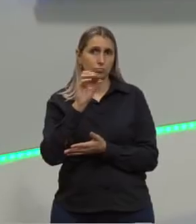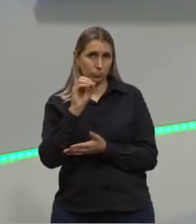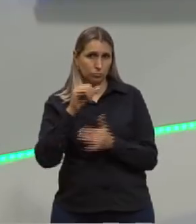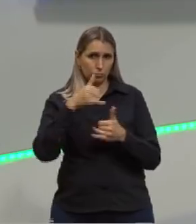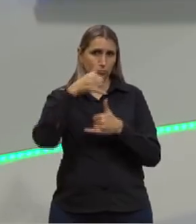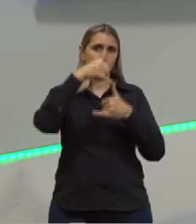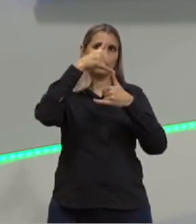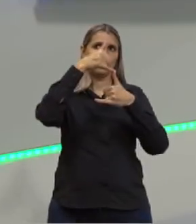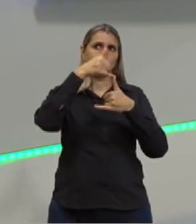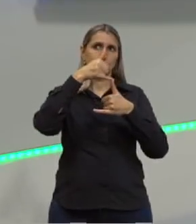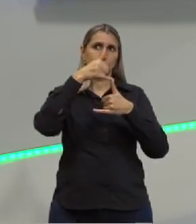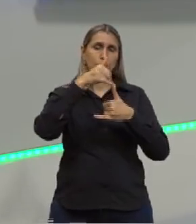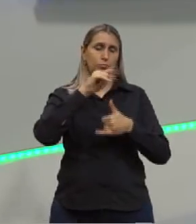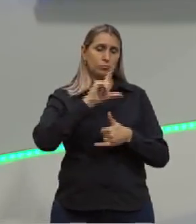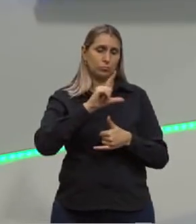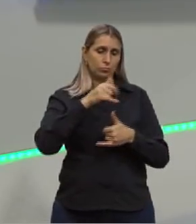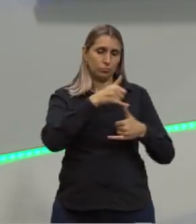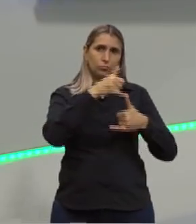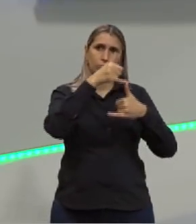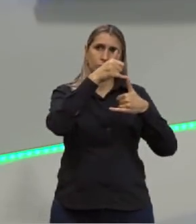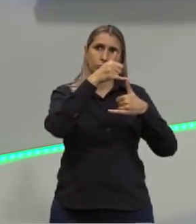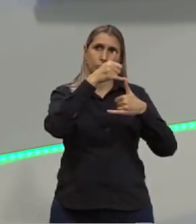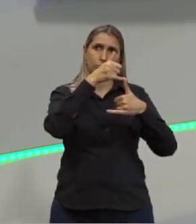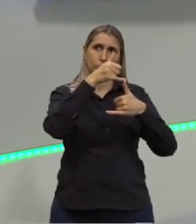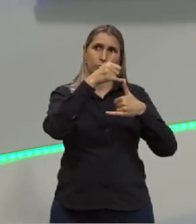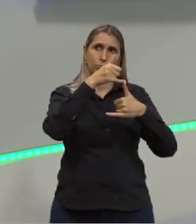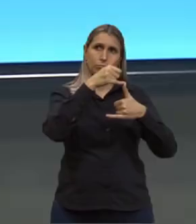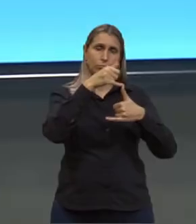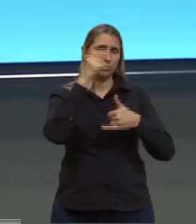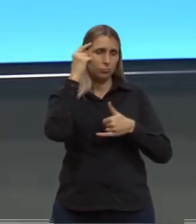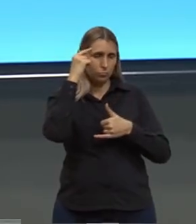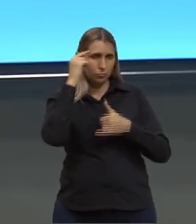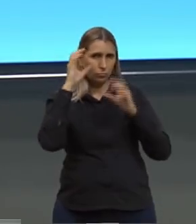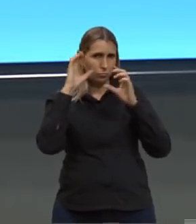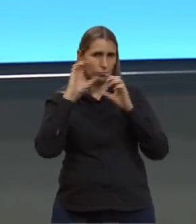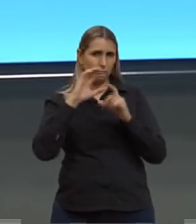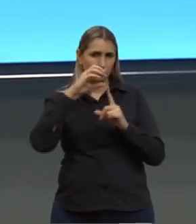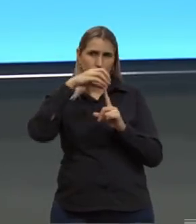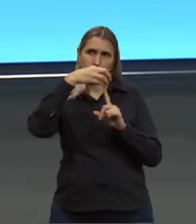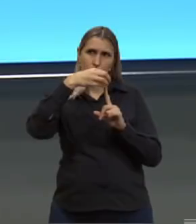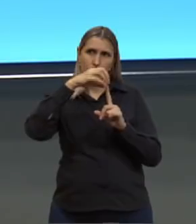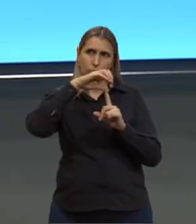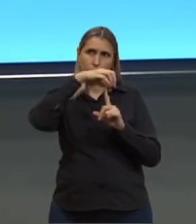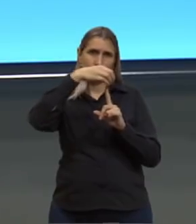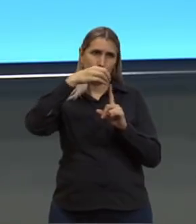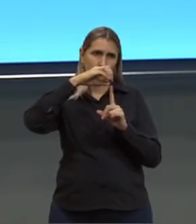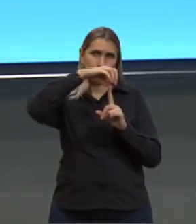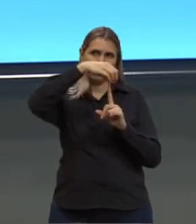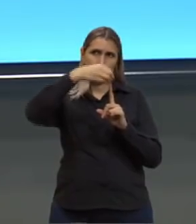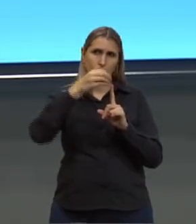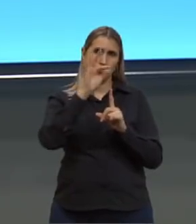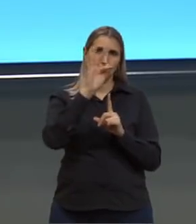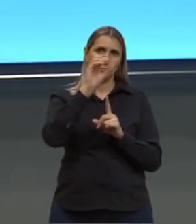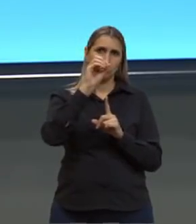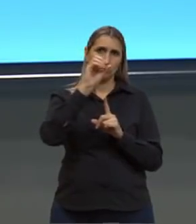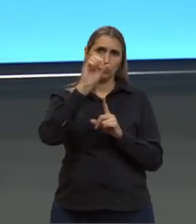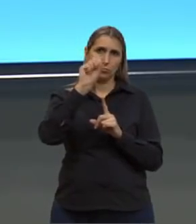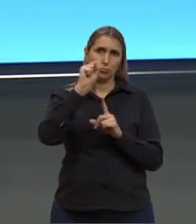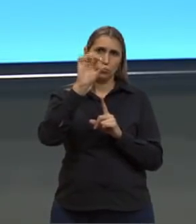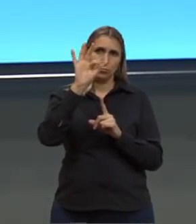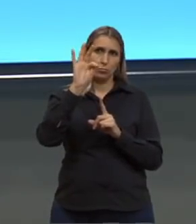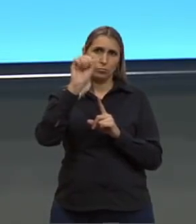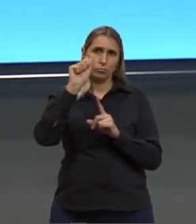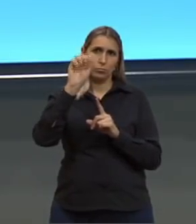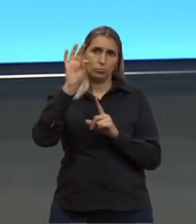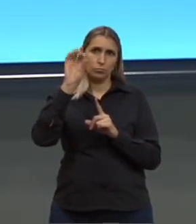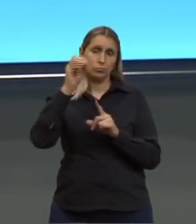lipídios com uma cabeça, digamos assim, de fosfato, eles